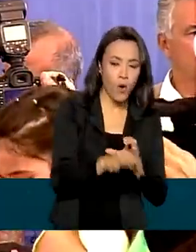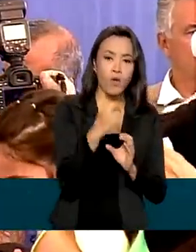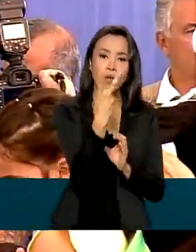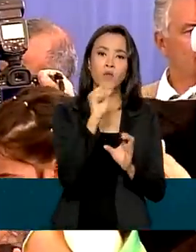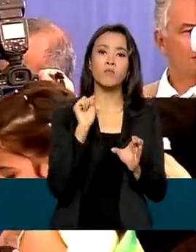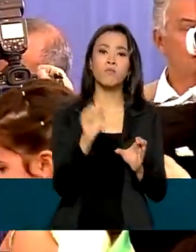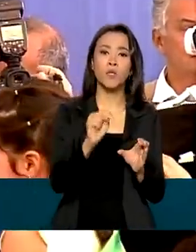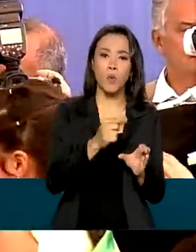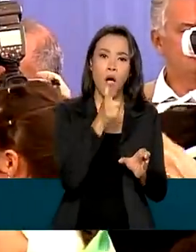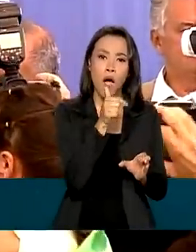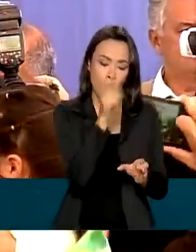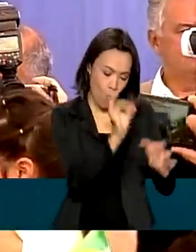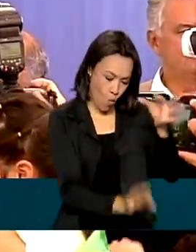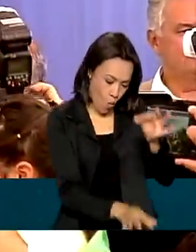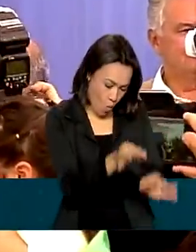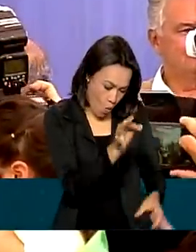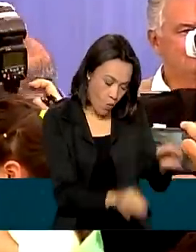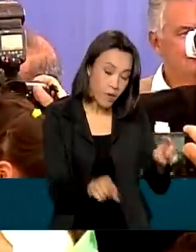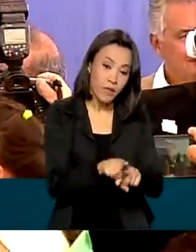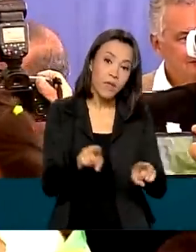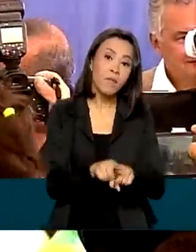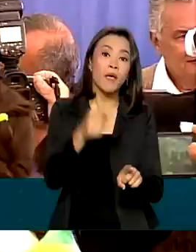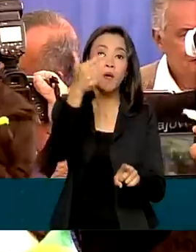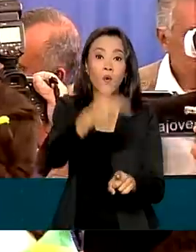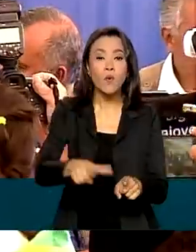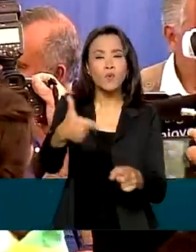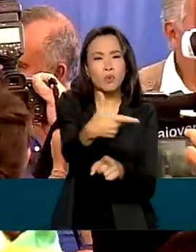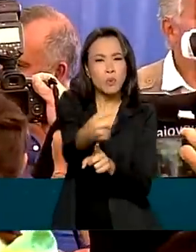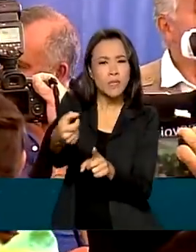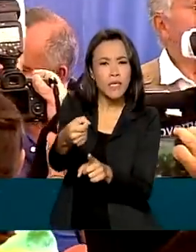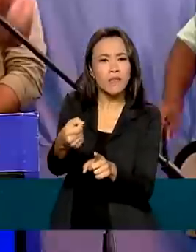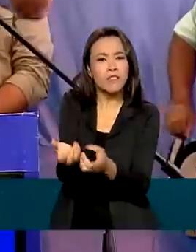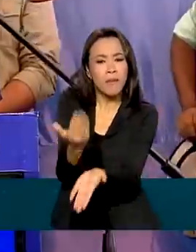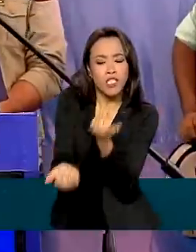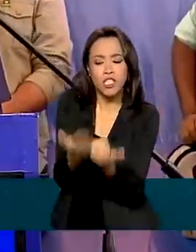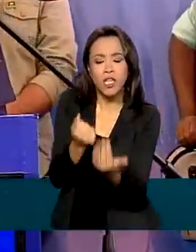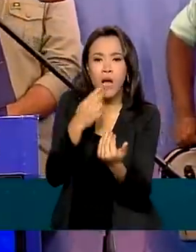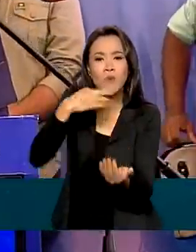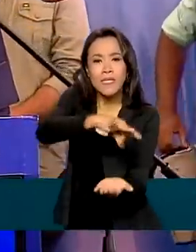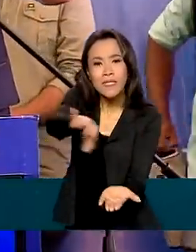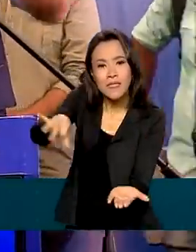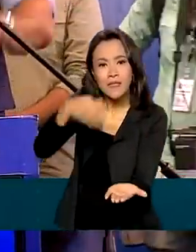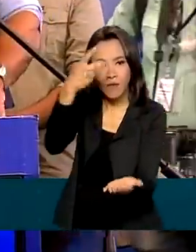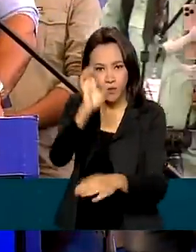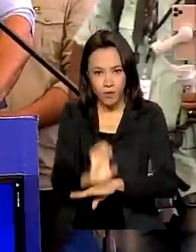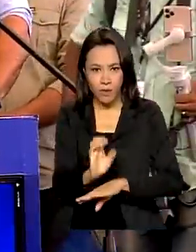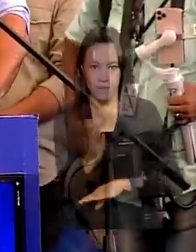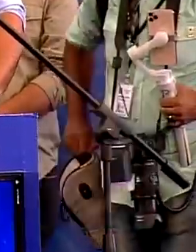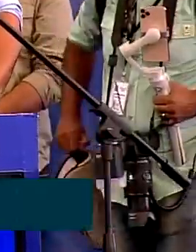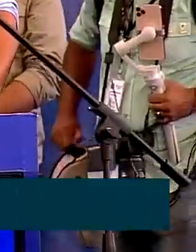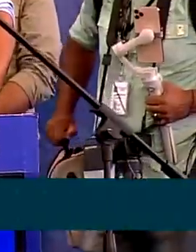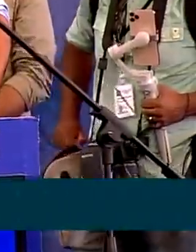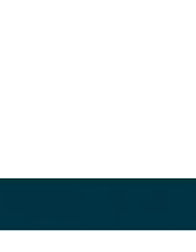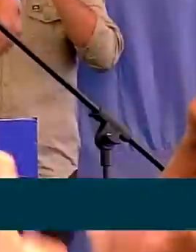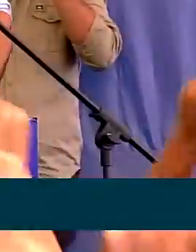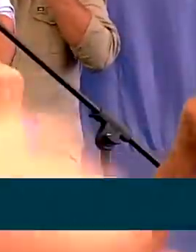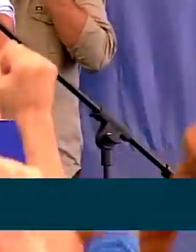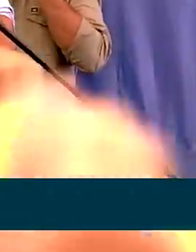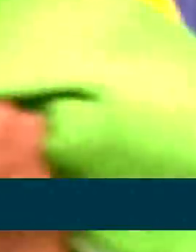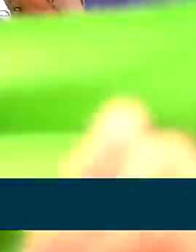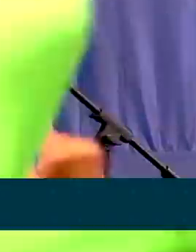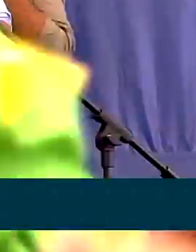e a instalação de 200 dessalinizadores no Rio Grande do Norte. 92 milhões de reais.